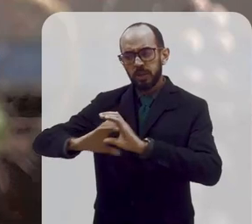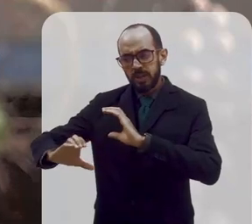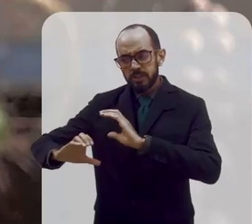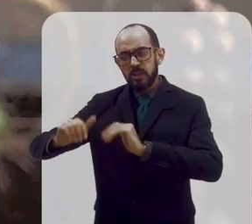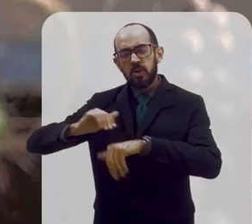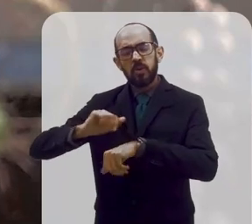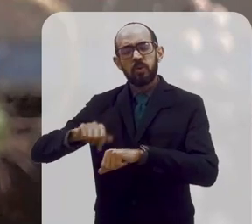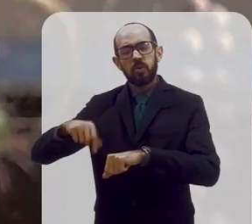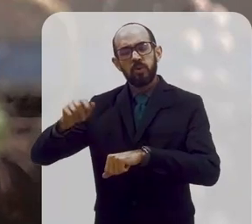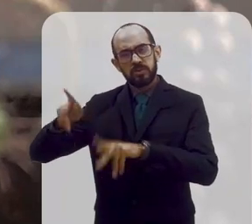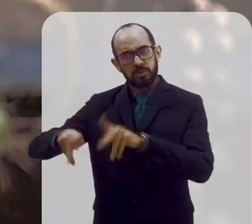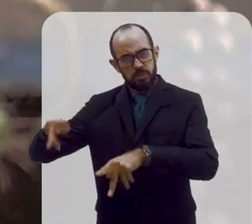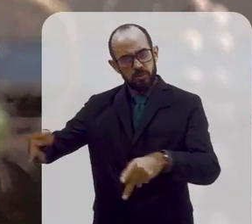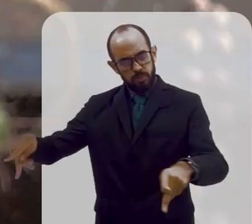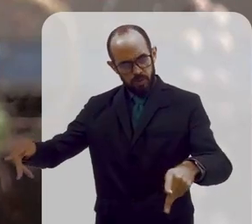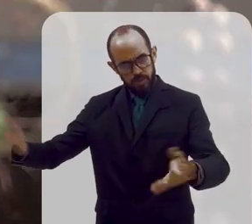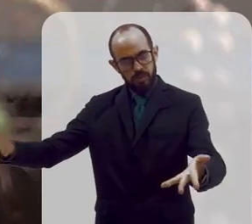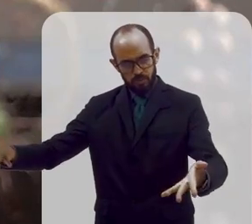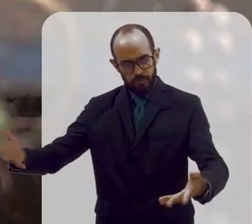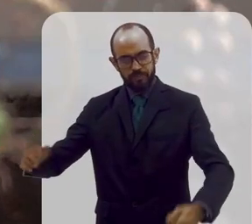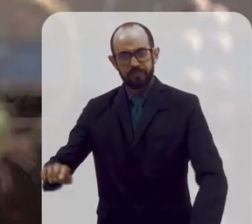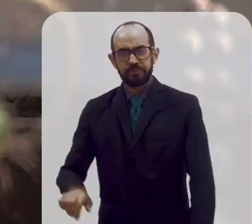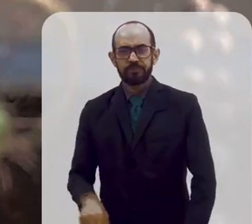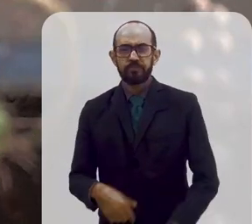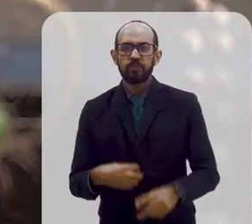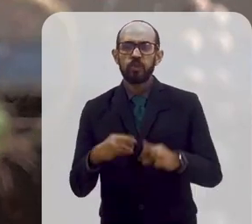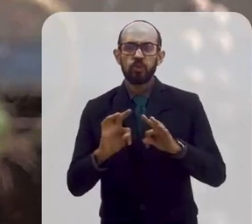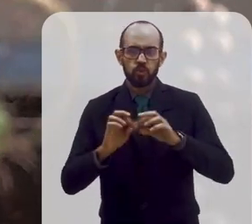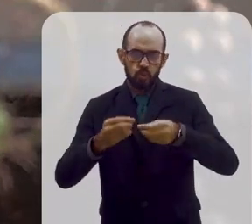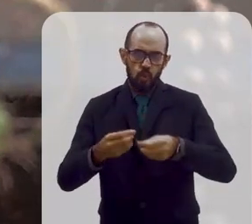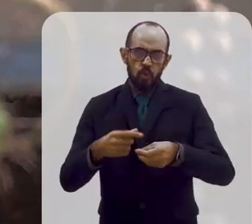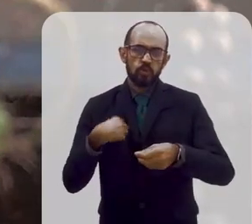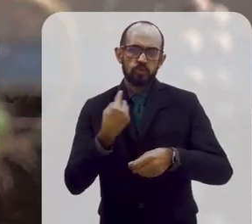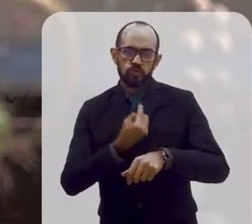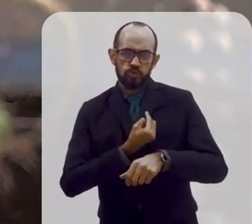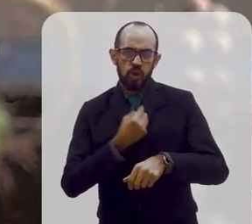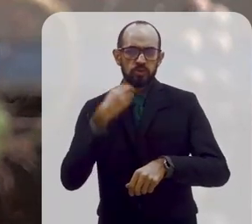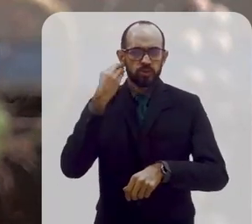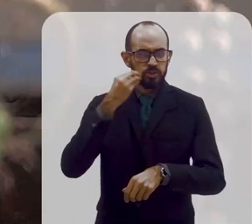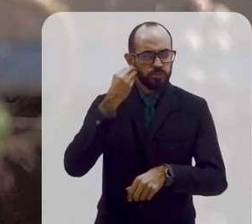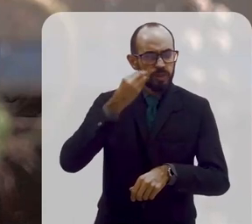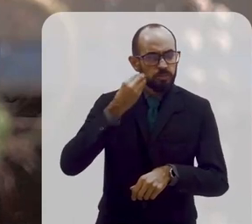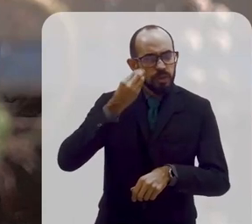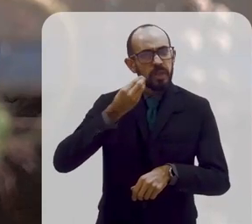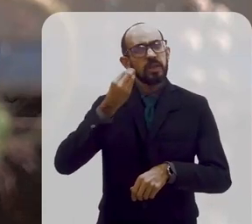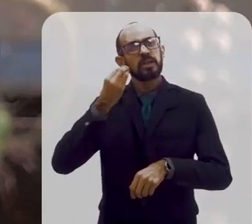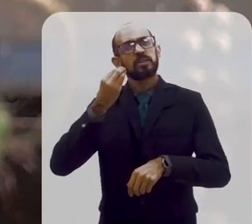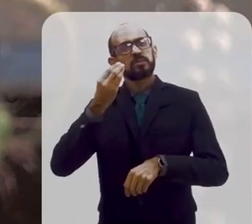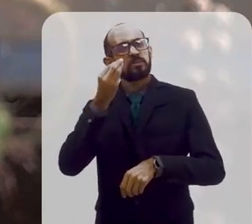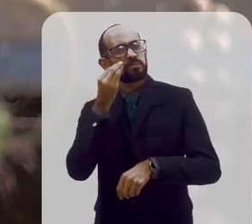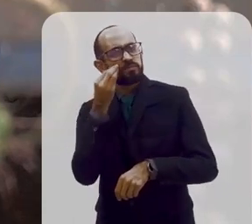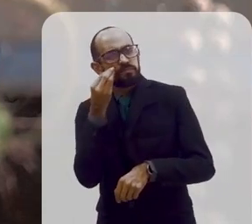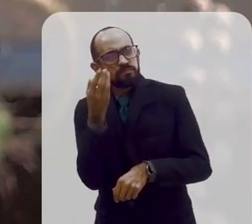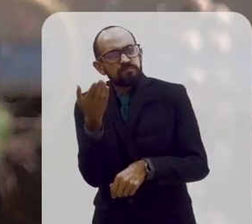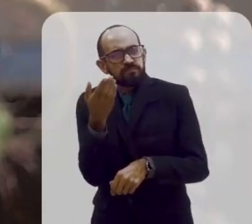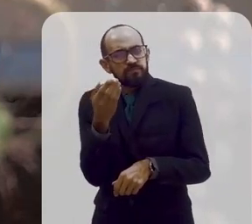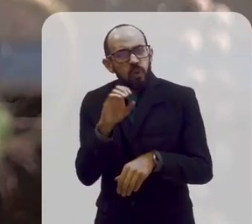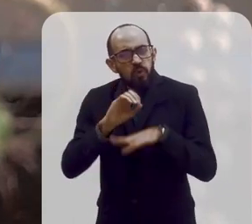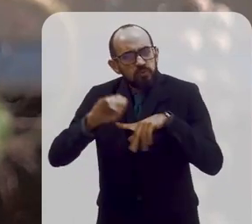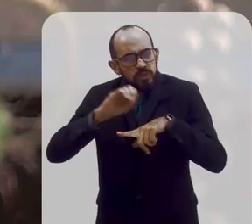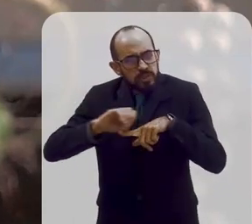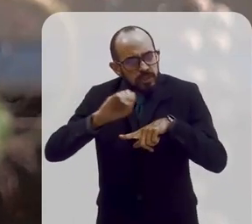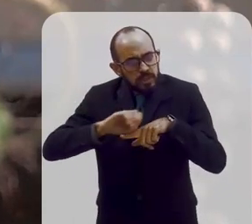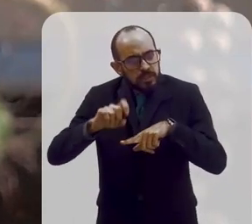com as pessoas sobre isso. Então, todos os nossos aparatos, nossos experimentos, oficinas, elas visam